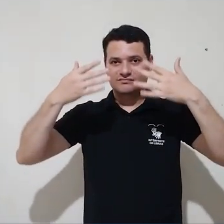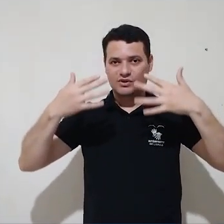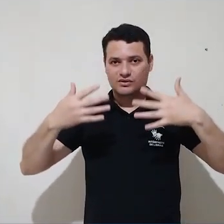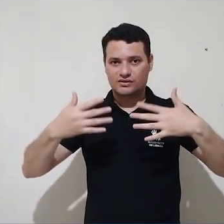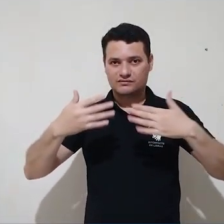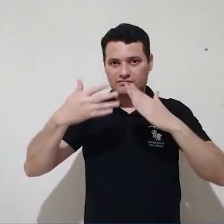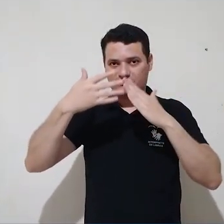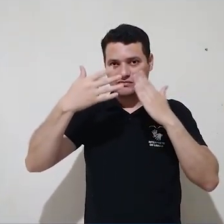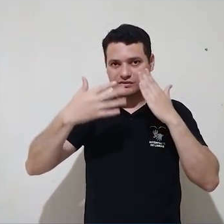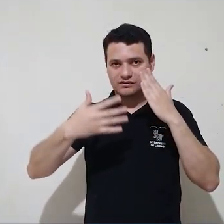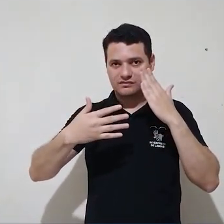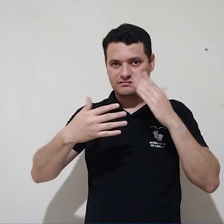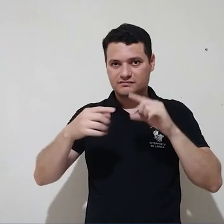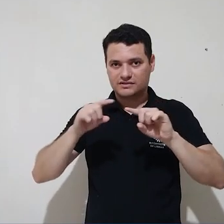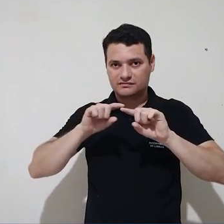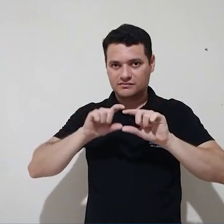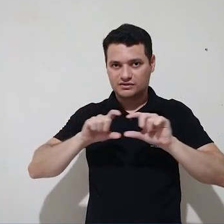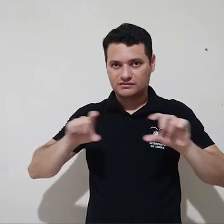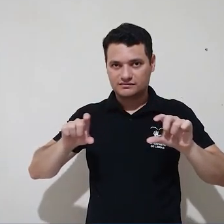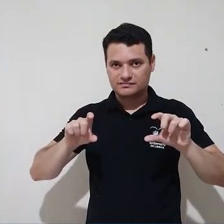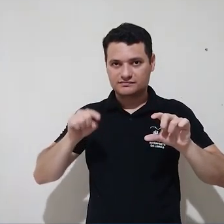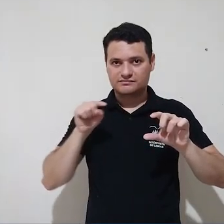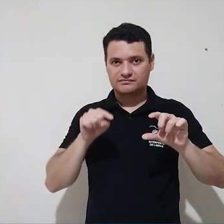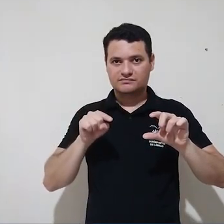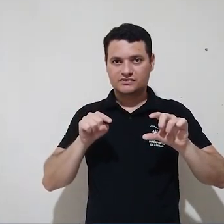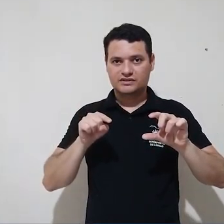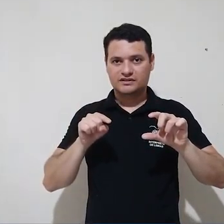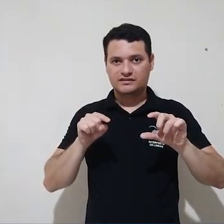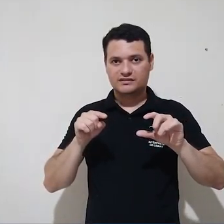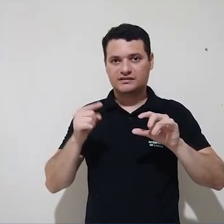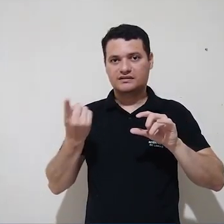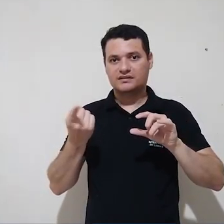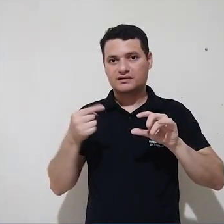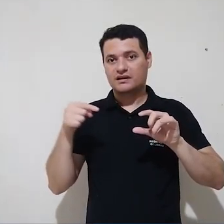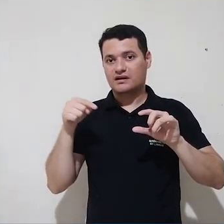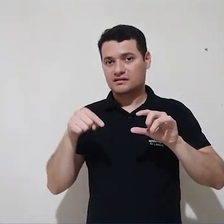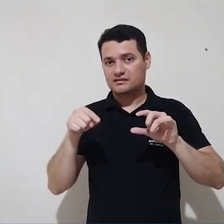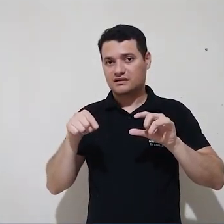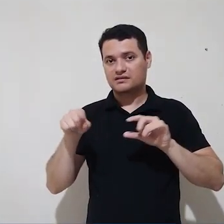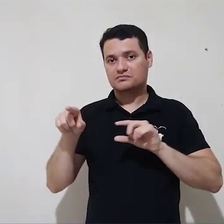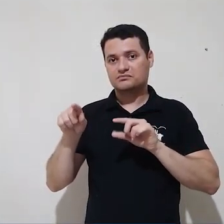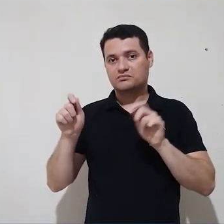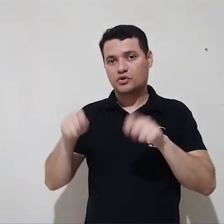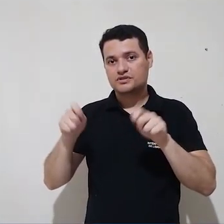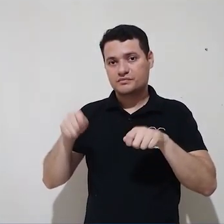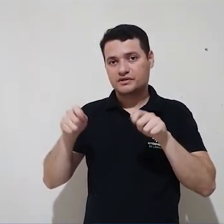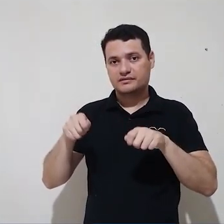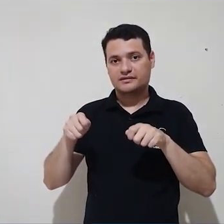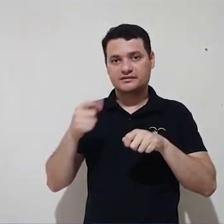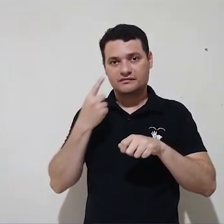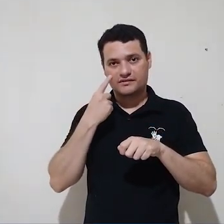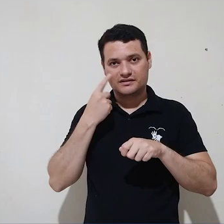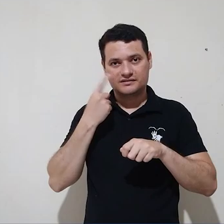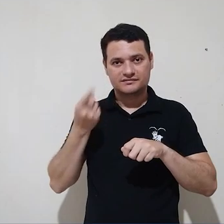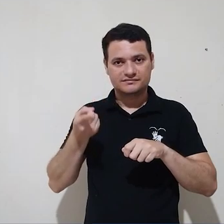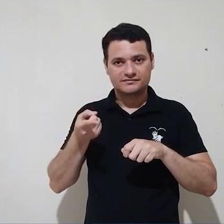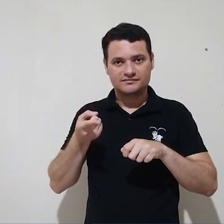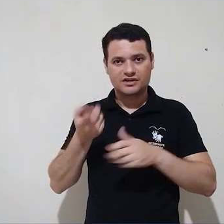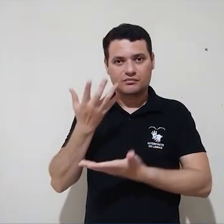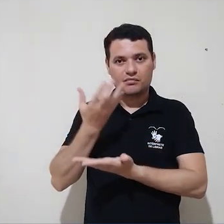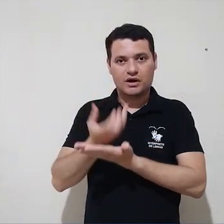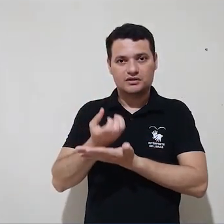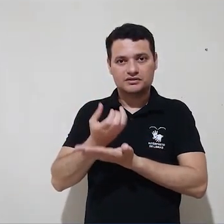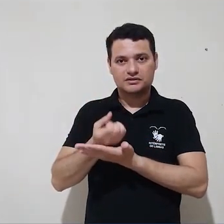vocês veem uma caixa de seleção no fim da lista. Clicamos sobre essa caixa de seleção e temos acesso a algumas opções,